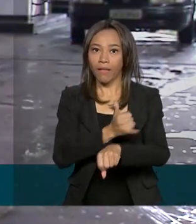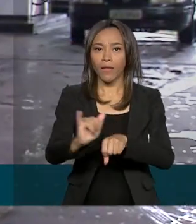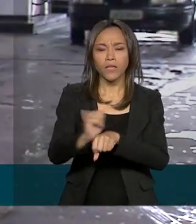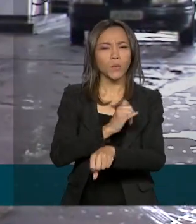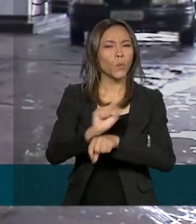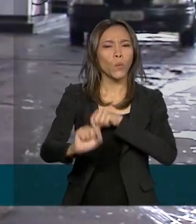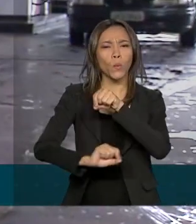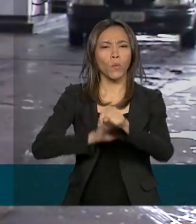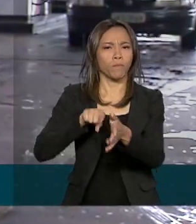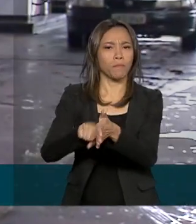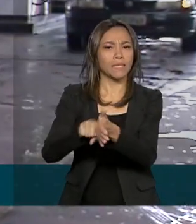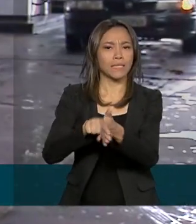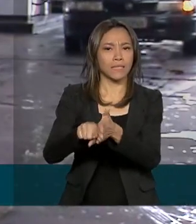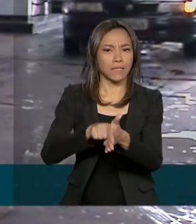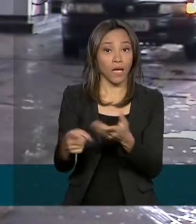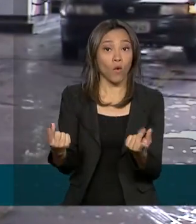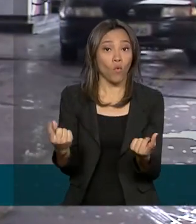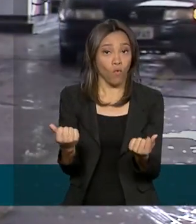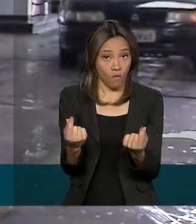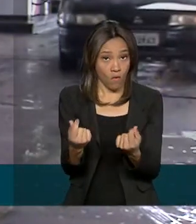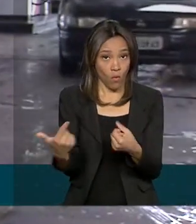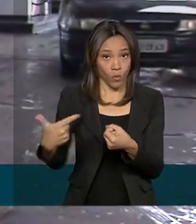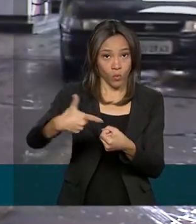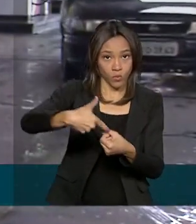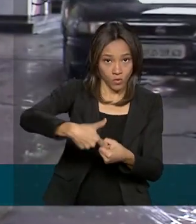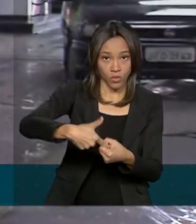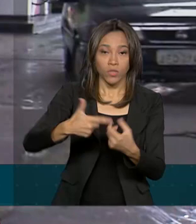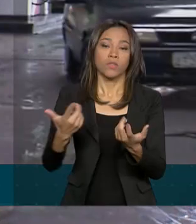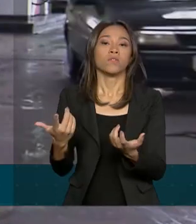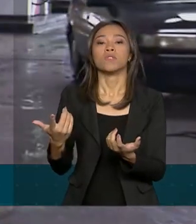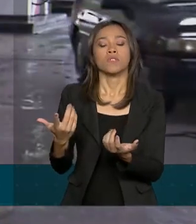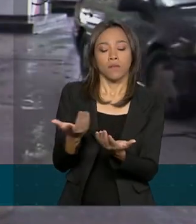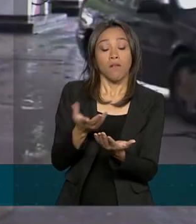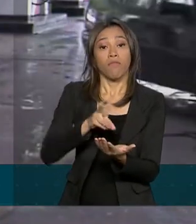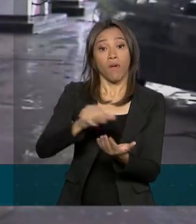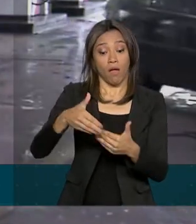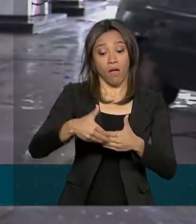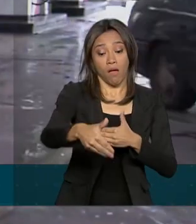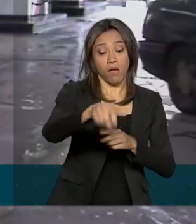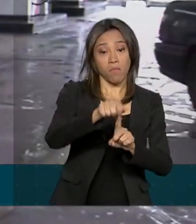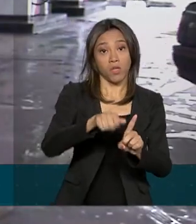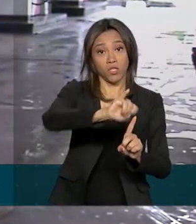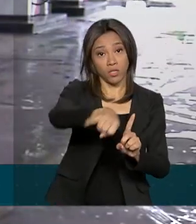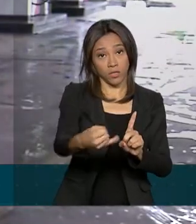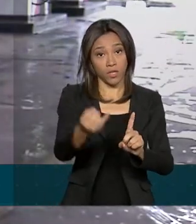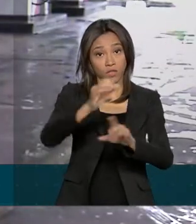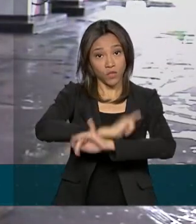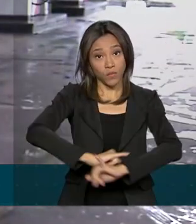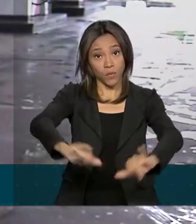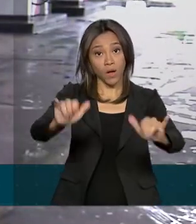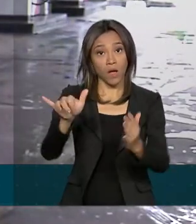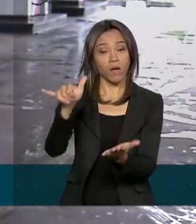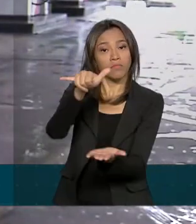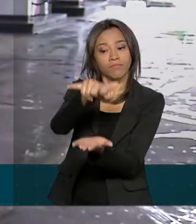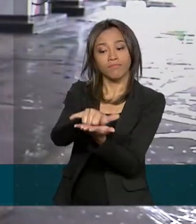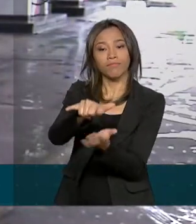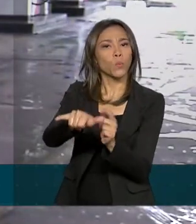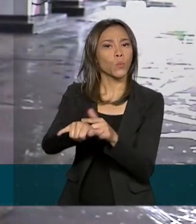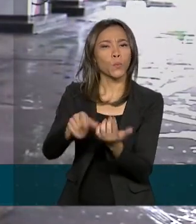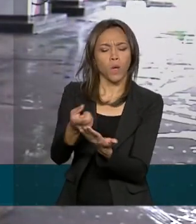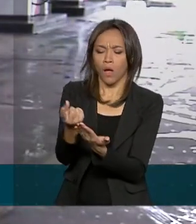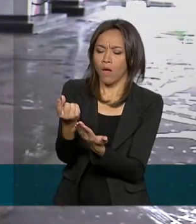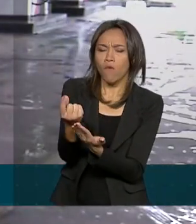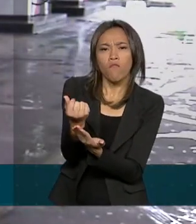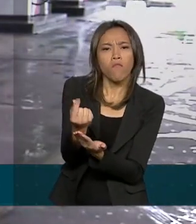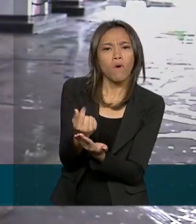combustíveis. É que, a partir de janeiro, será lançado o aplicativo App no Posto, que vai trazer aí os